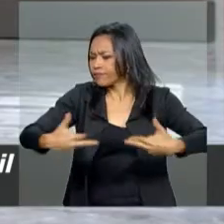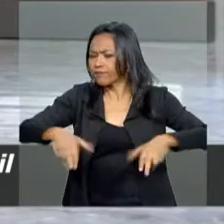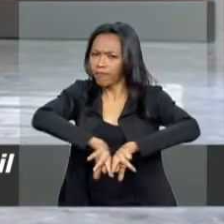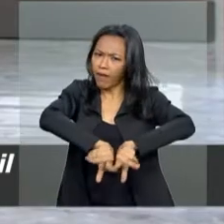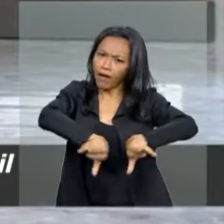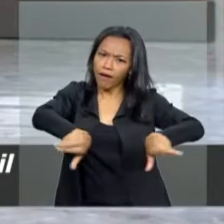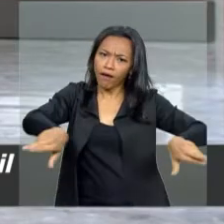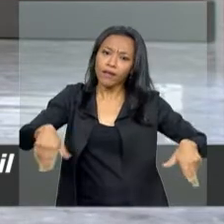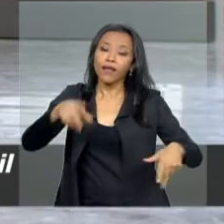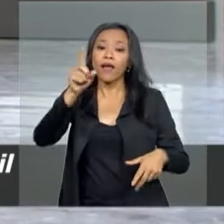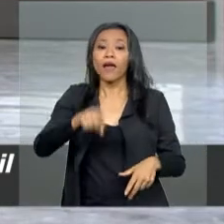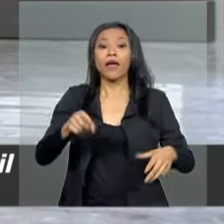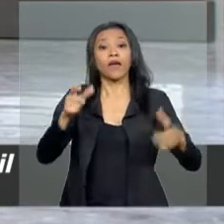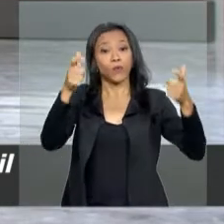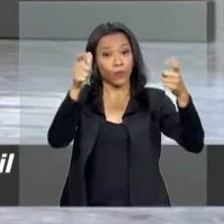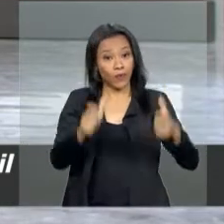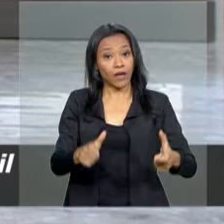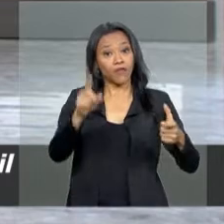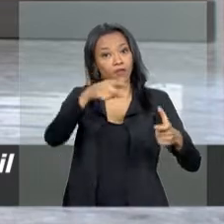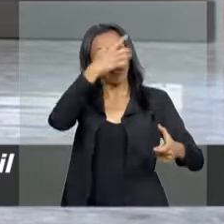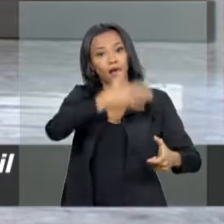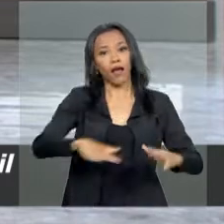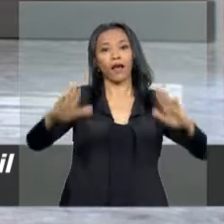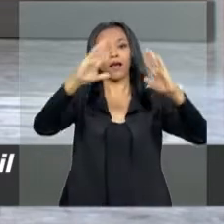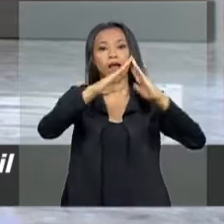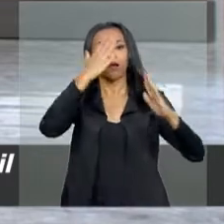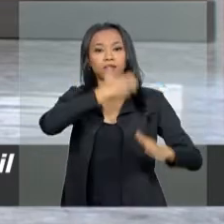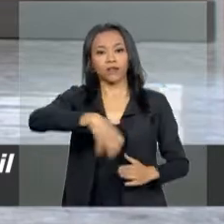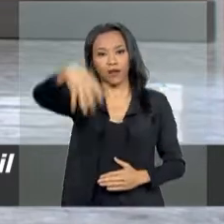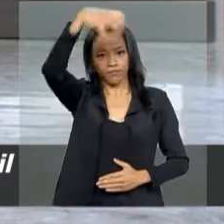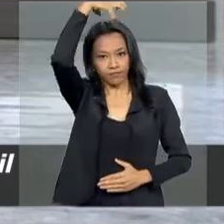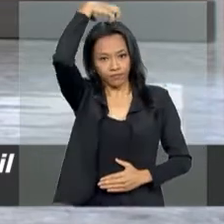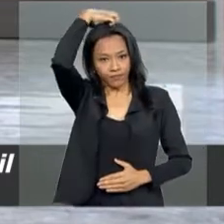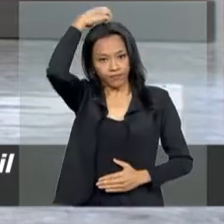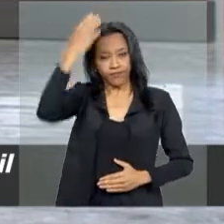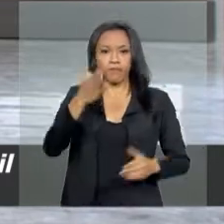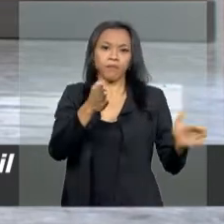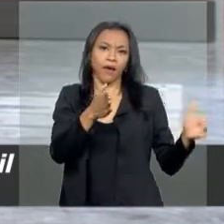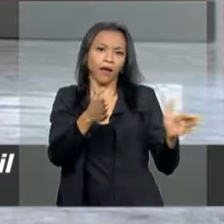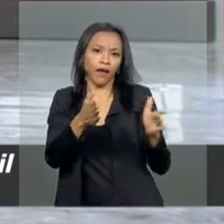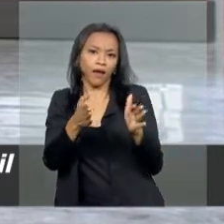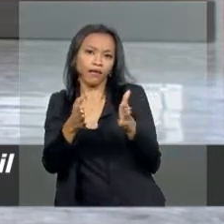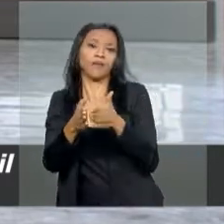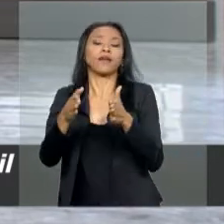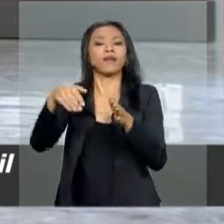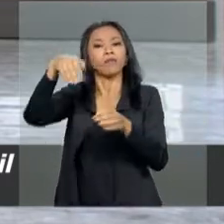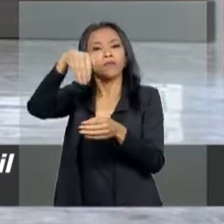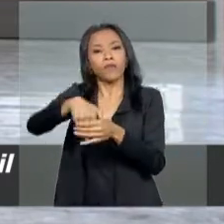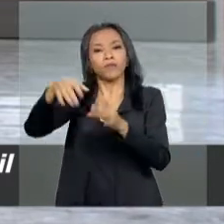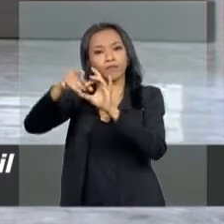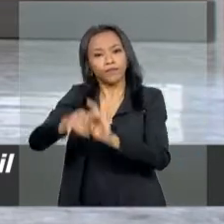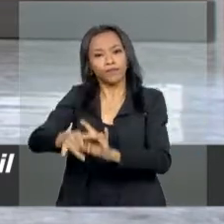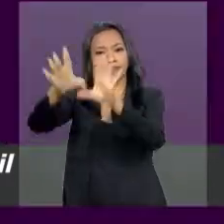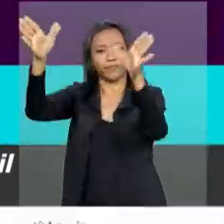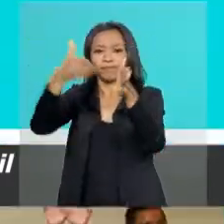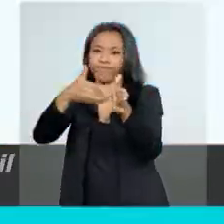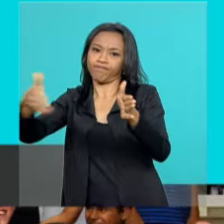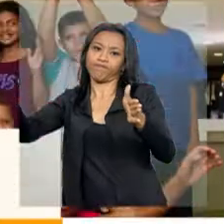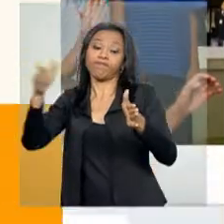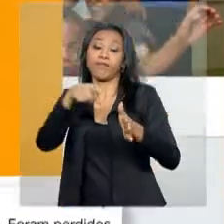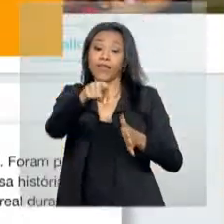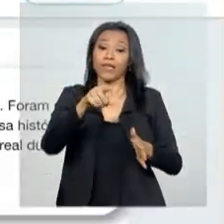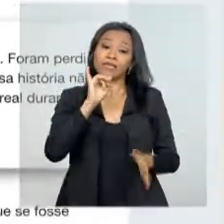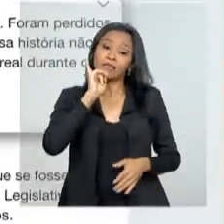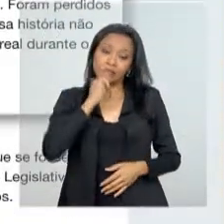sede da principal monarquia até a proclamação da república. Pelas redes sociais, o presidente Michel Temer lamentou e